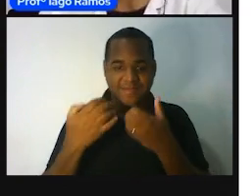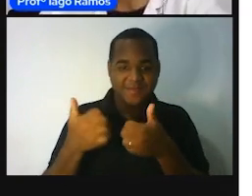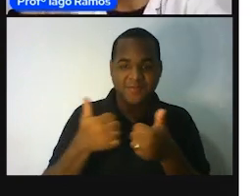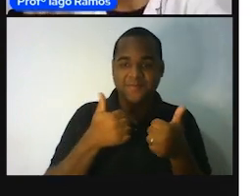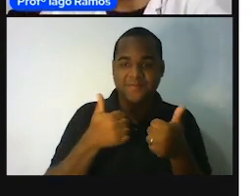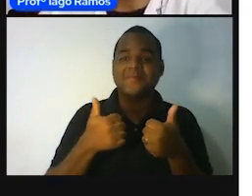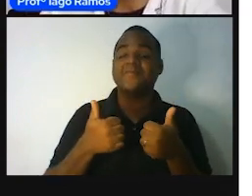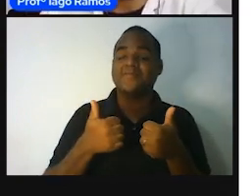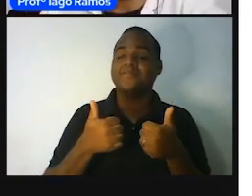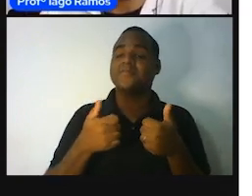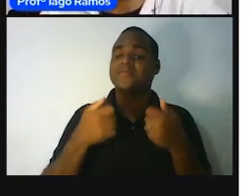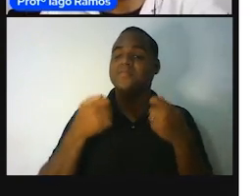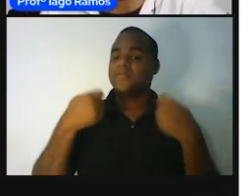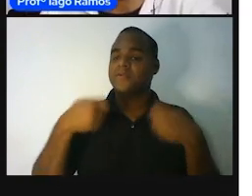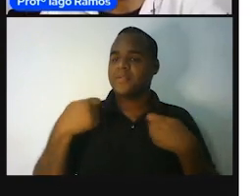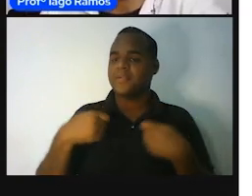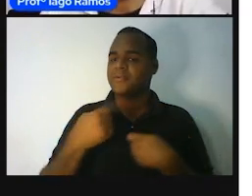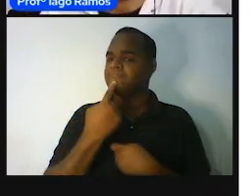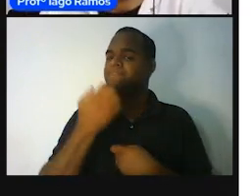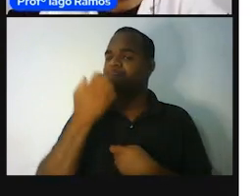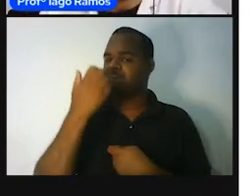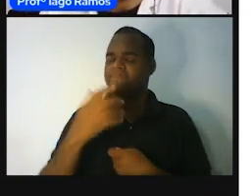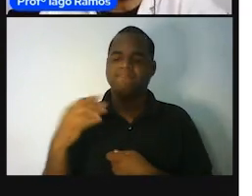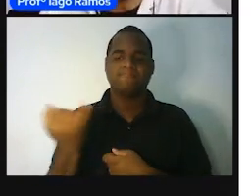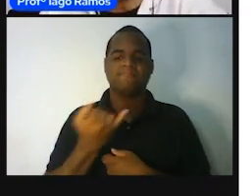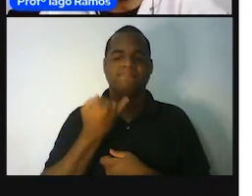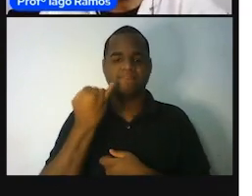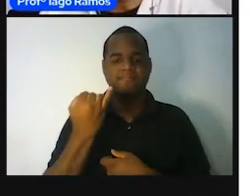Eu preciso fazer um comentário com a corrente aqui,